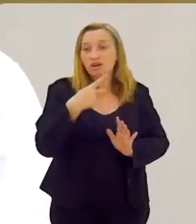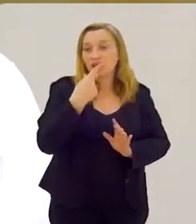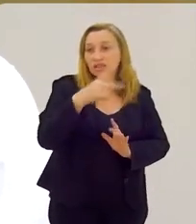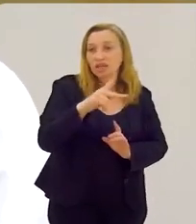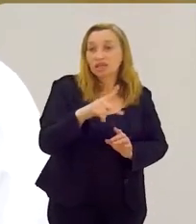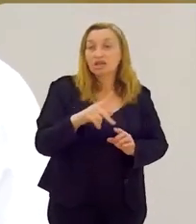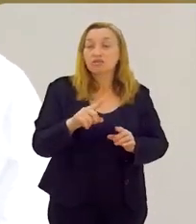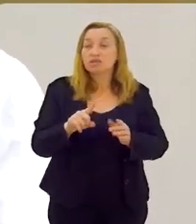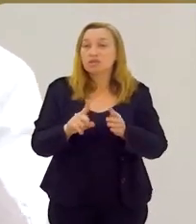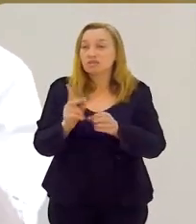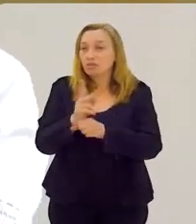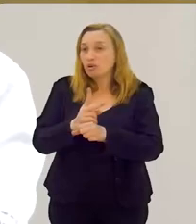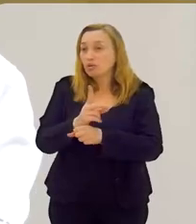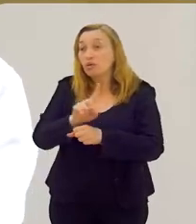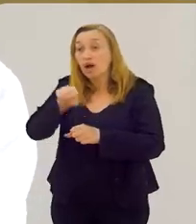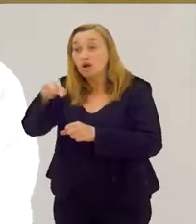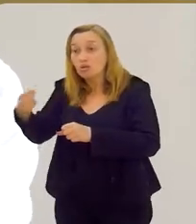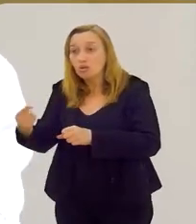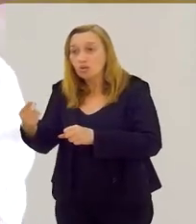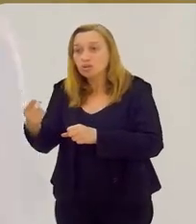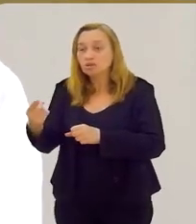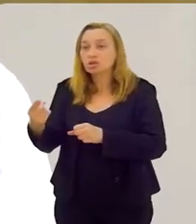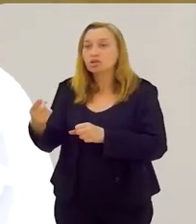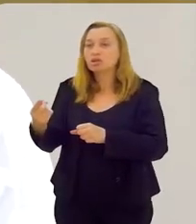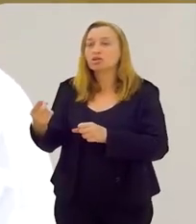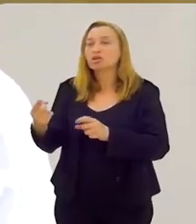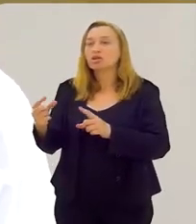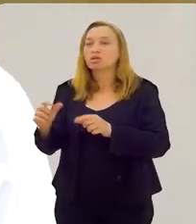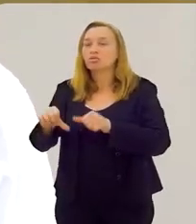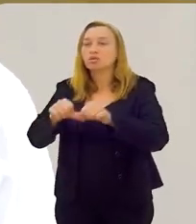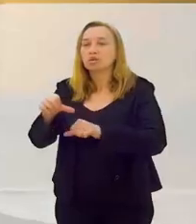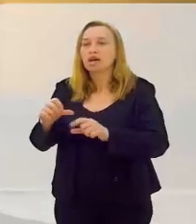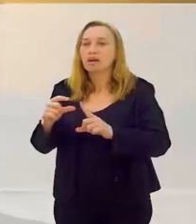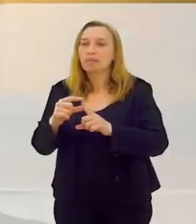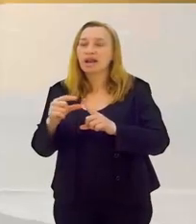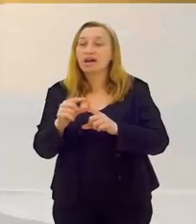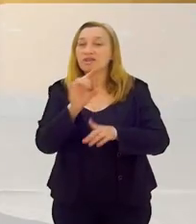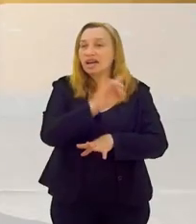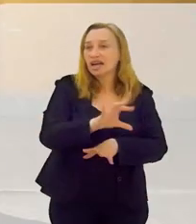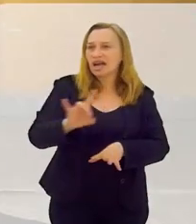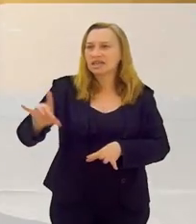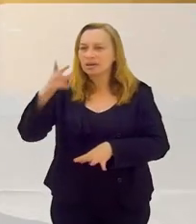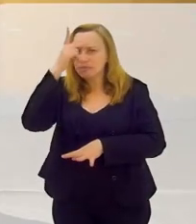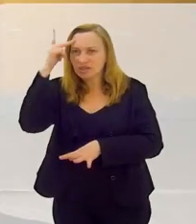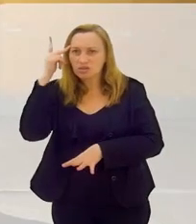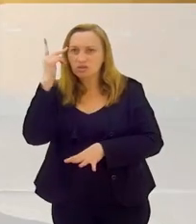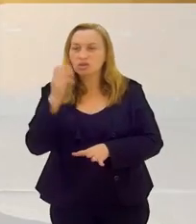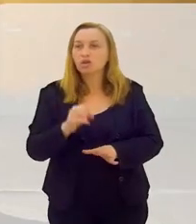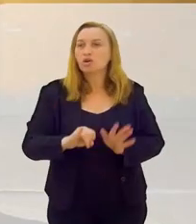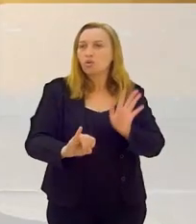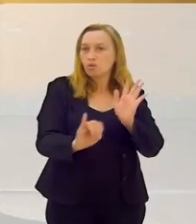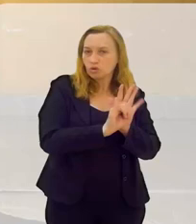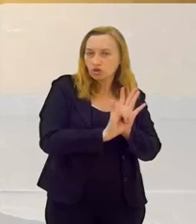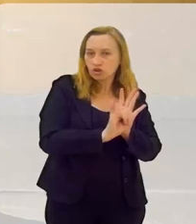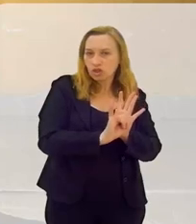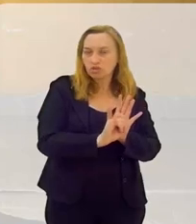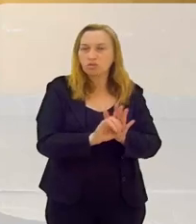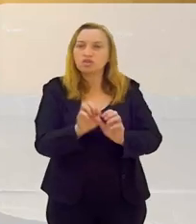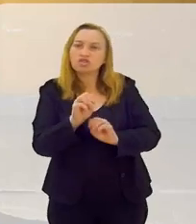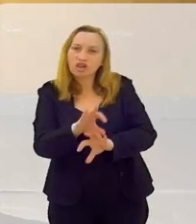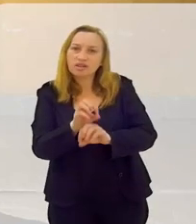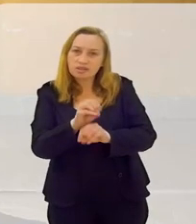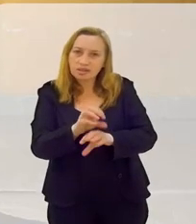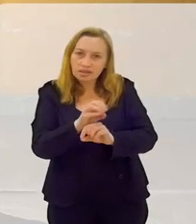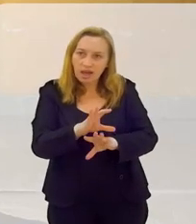vai, ele fica em outro, ele vai te dizer a mesma coisa com outras palavras. Então, cada pessoa tem o seu modo e o seu método de